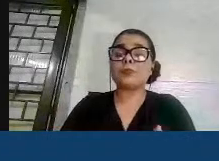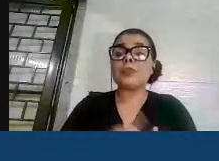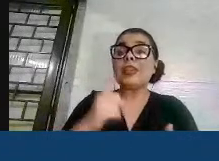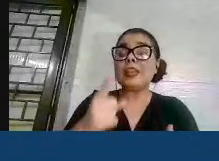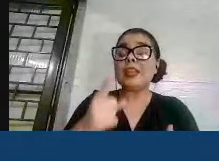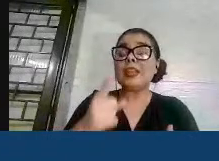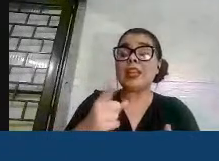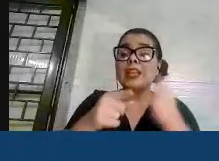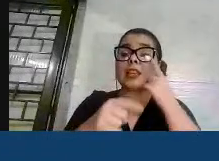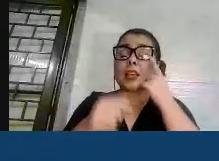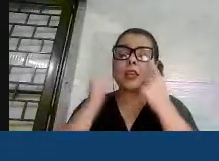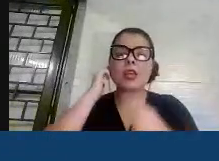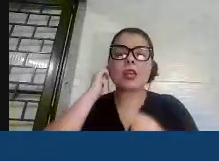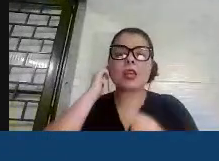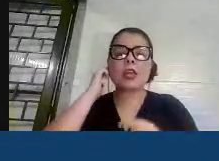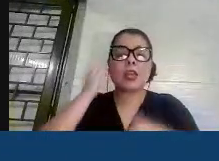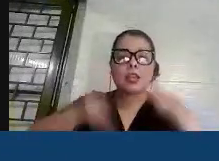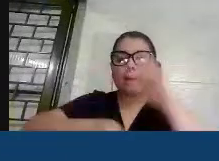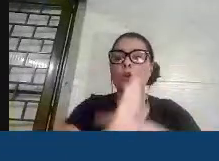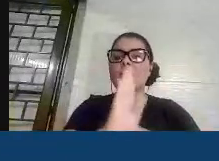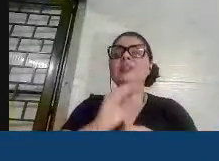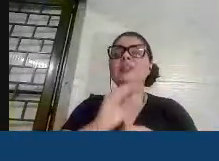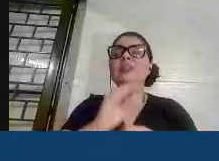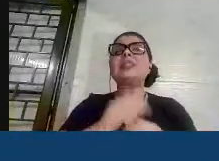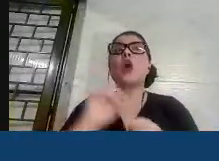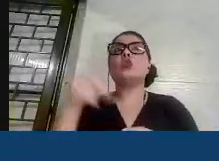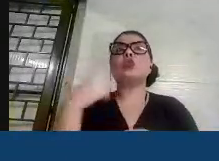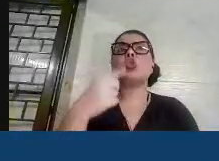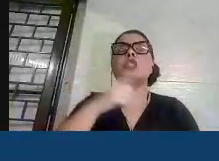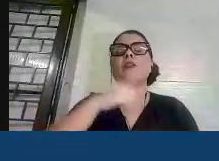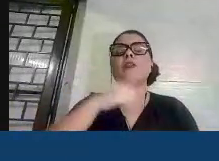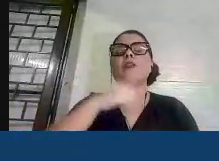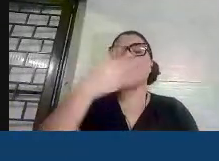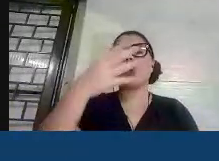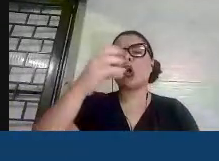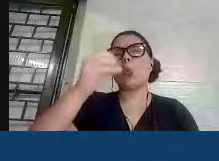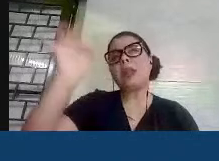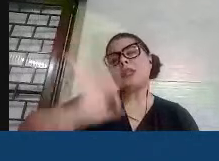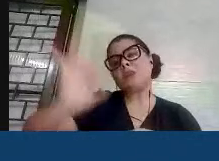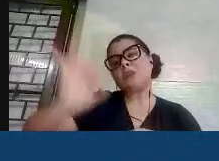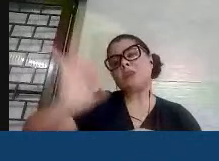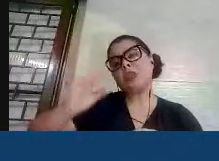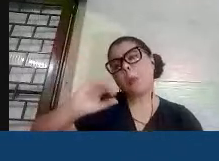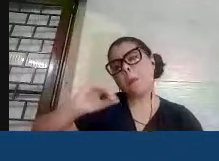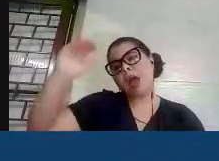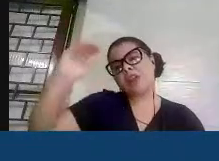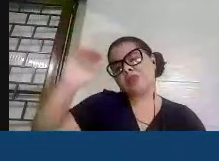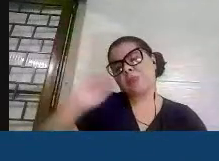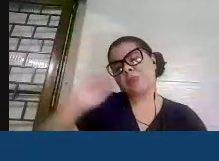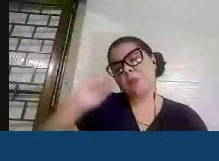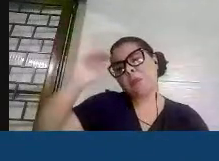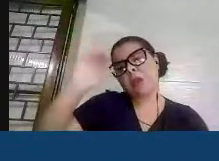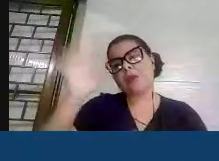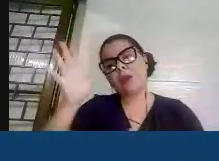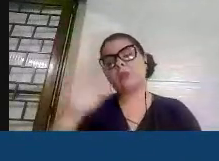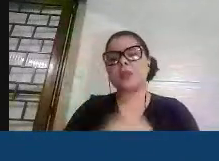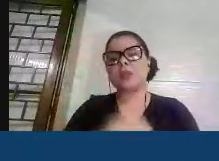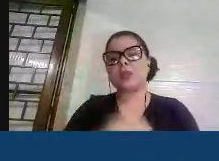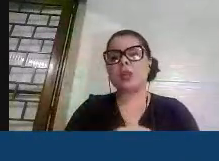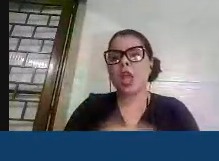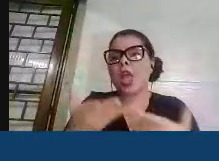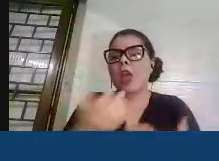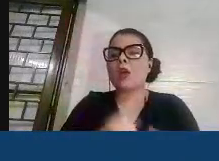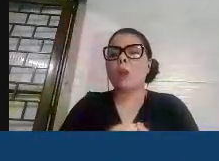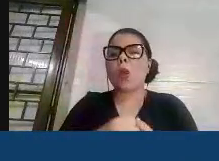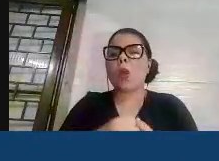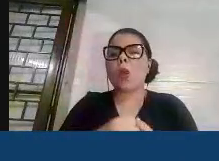a gente teve um percentual, acredito, maior que 40%. Acredito, foi um número, acho que chegando